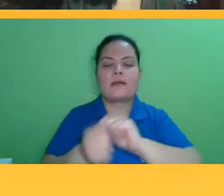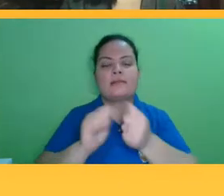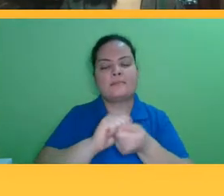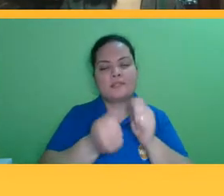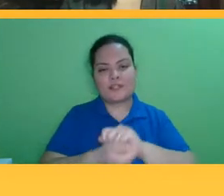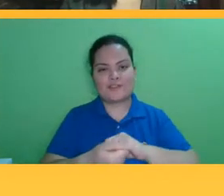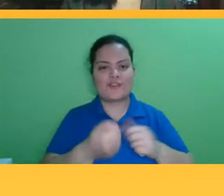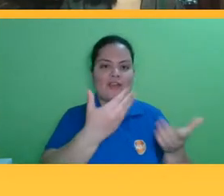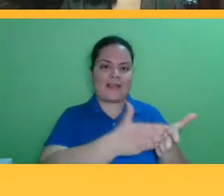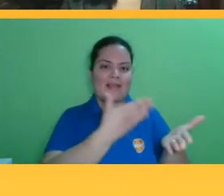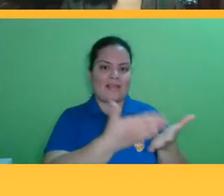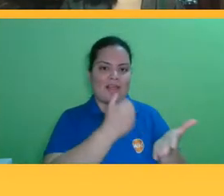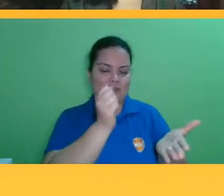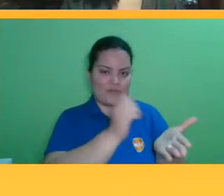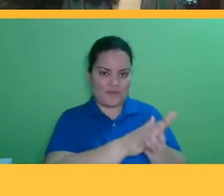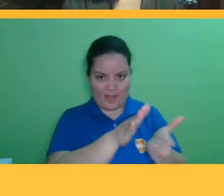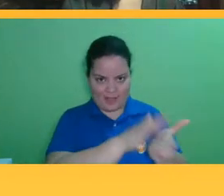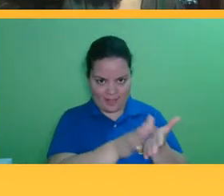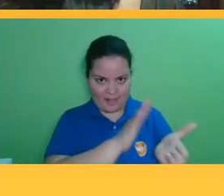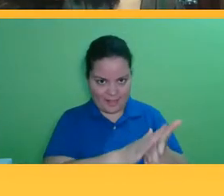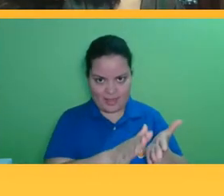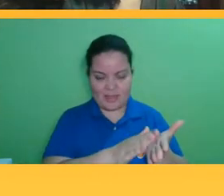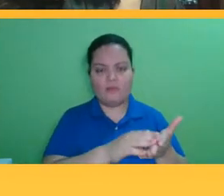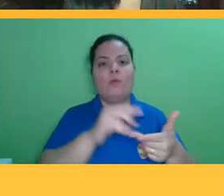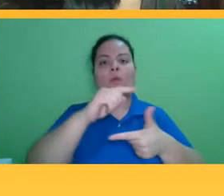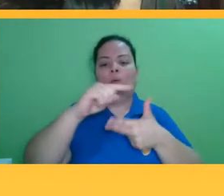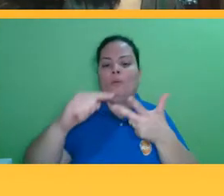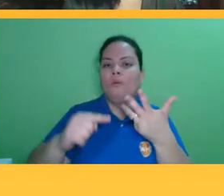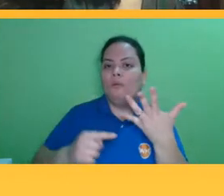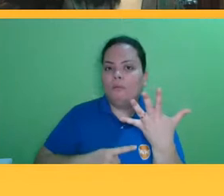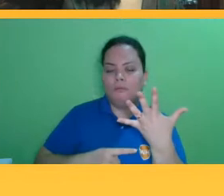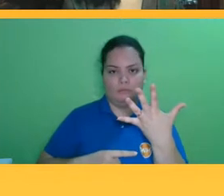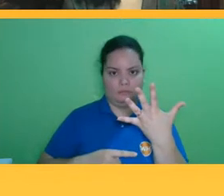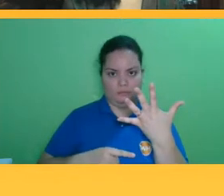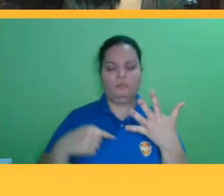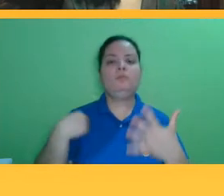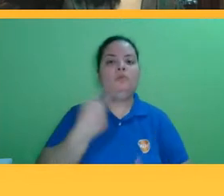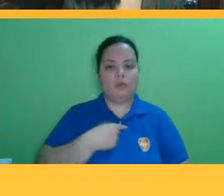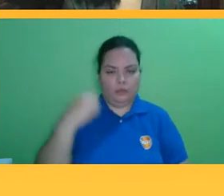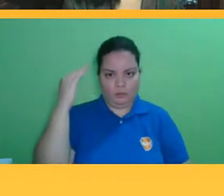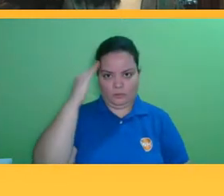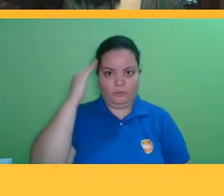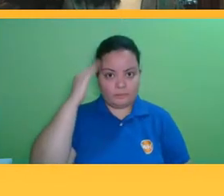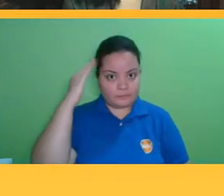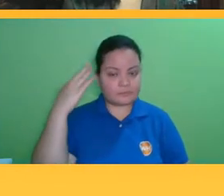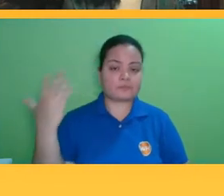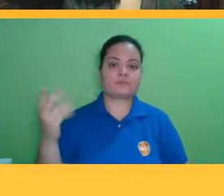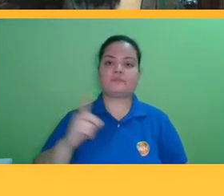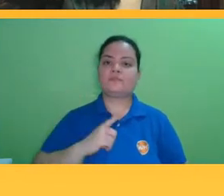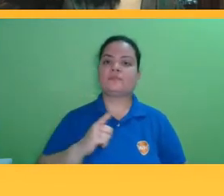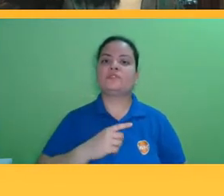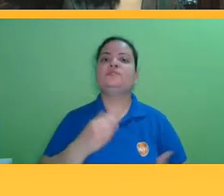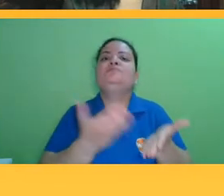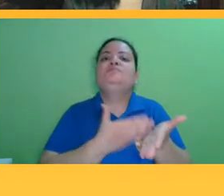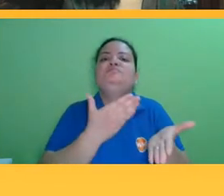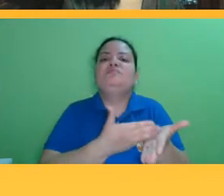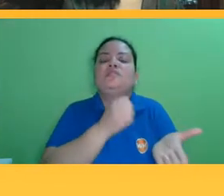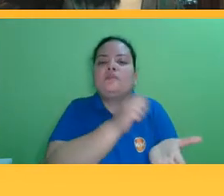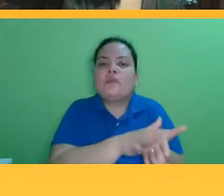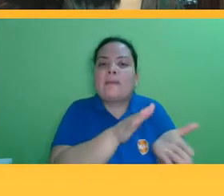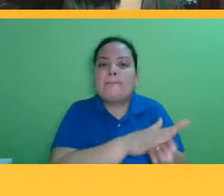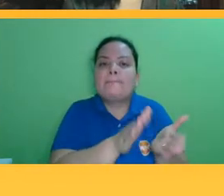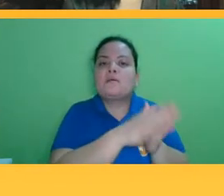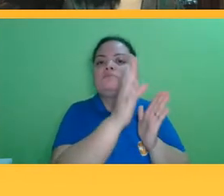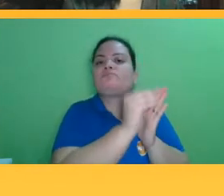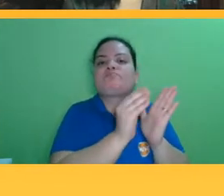será que as editoras já têm pensado nisso nessa possibilidade de repente eu tenho um livro impresso com um conteúdo